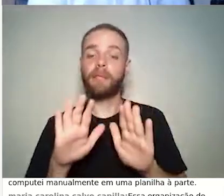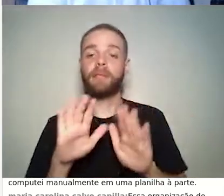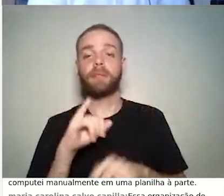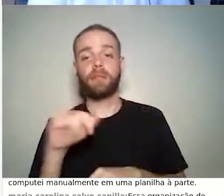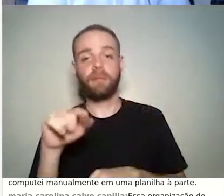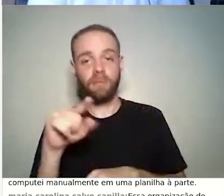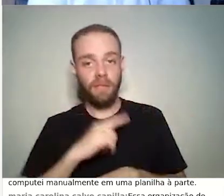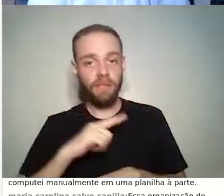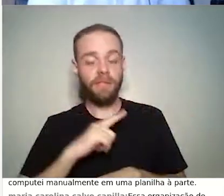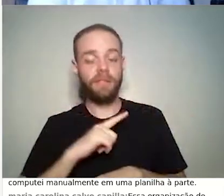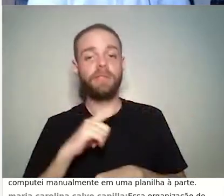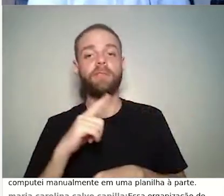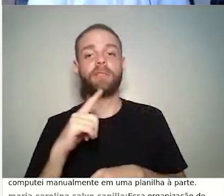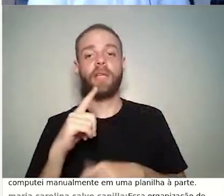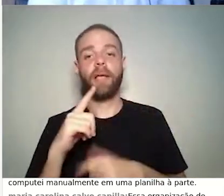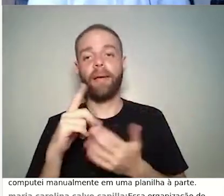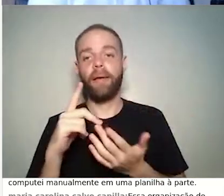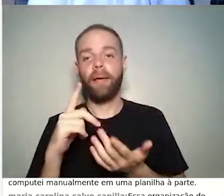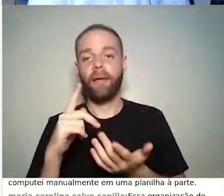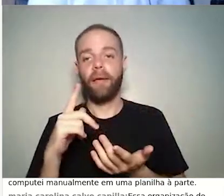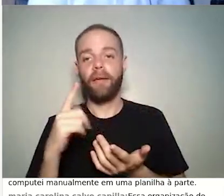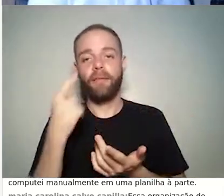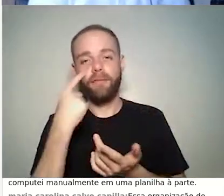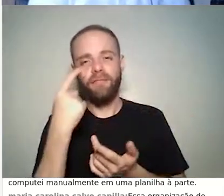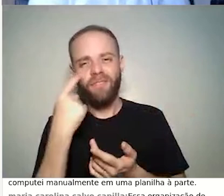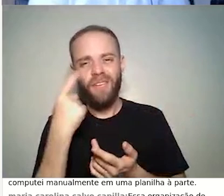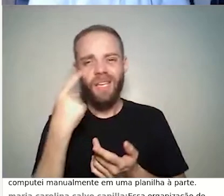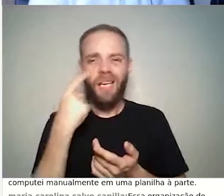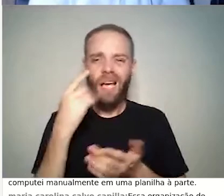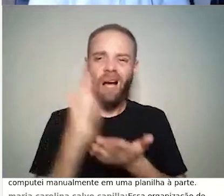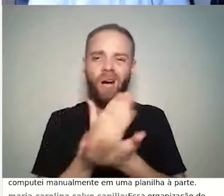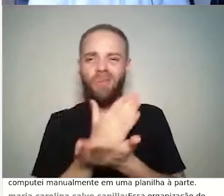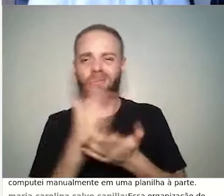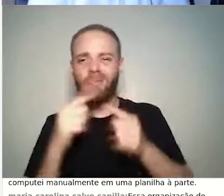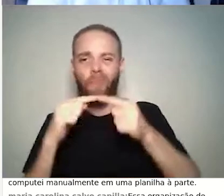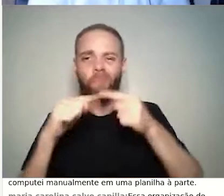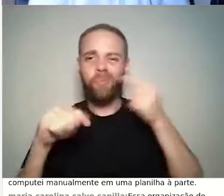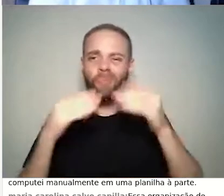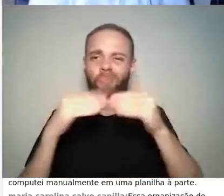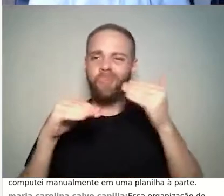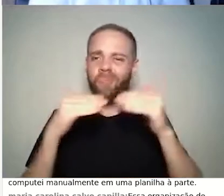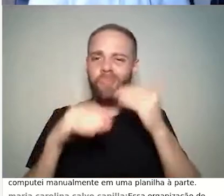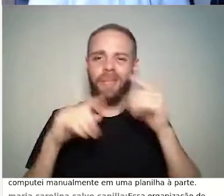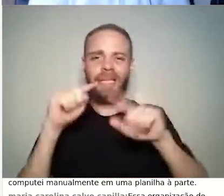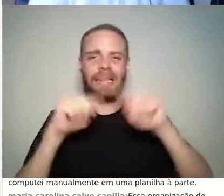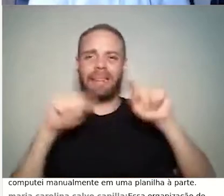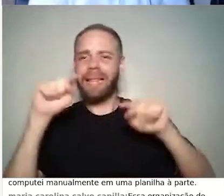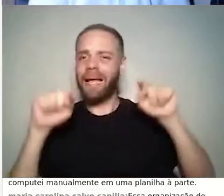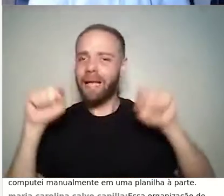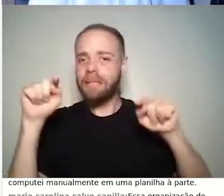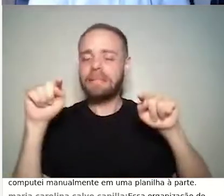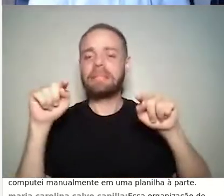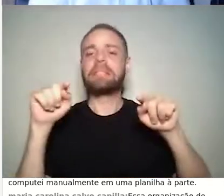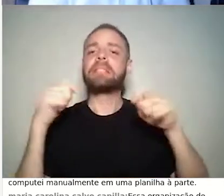identificando alguma inconsistência, esse fato tem que ser